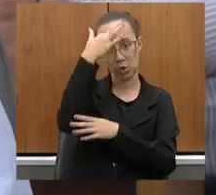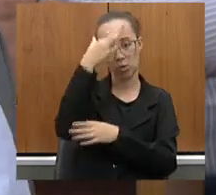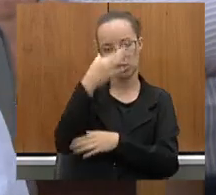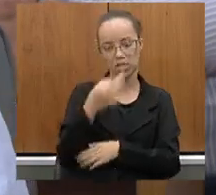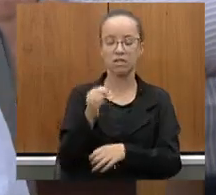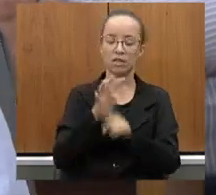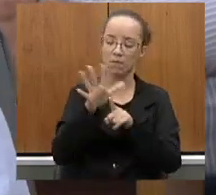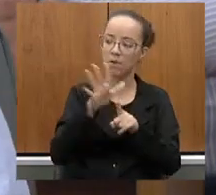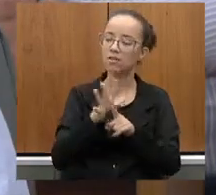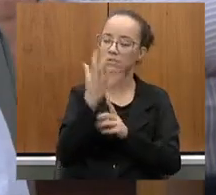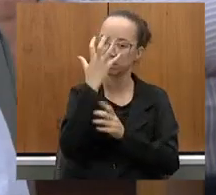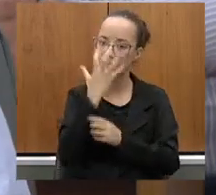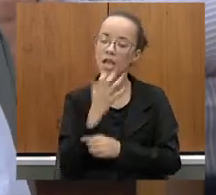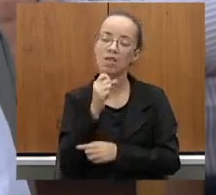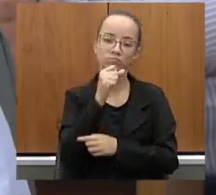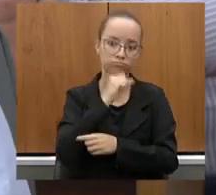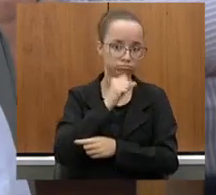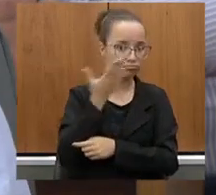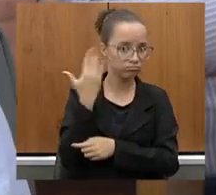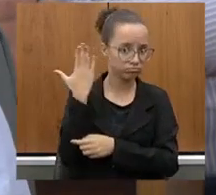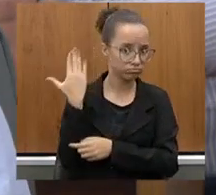demanda, uma demanda antiga,